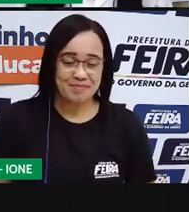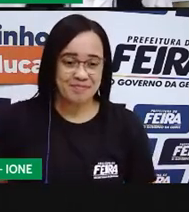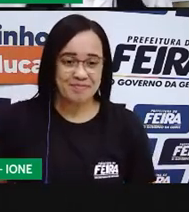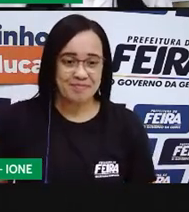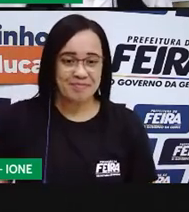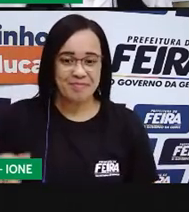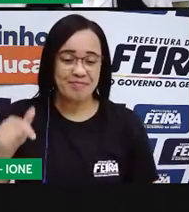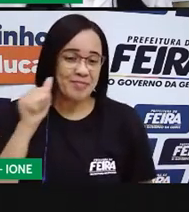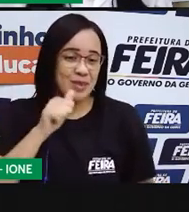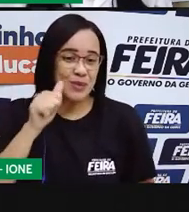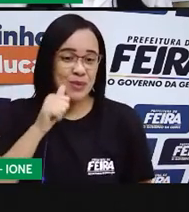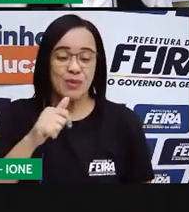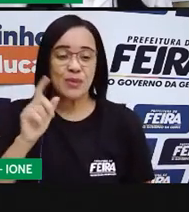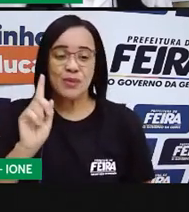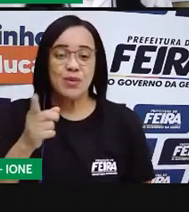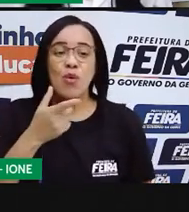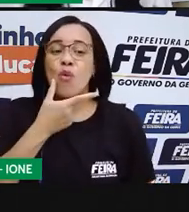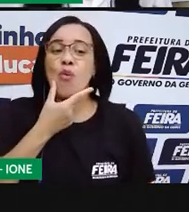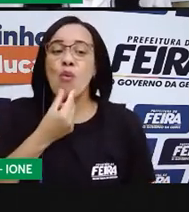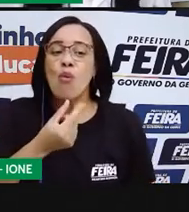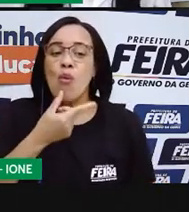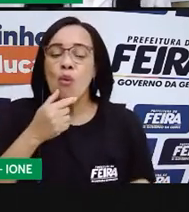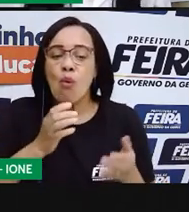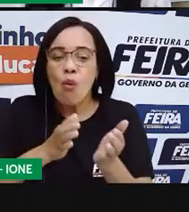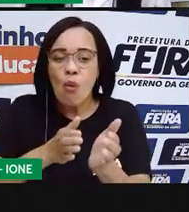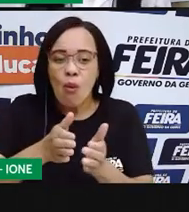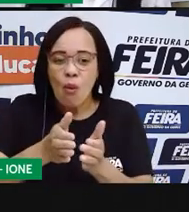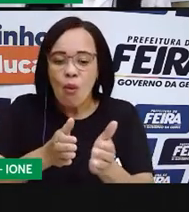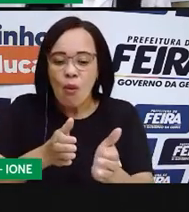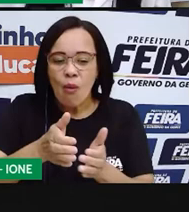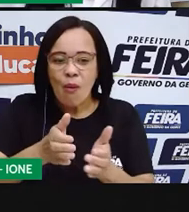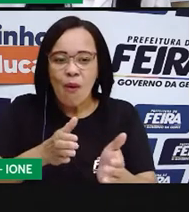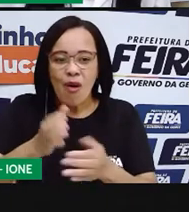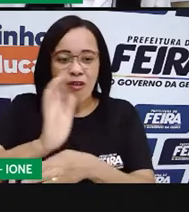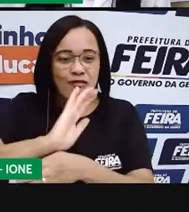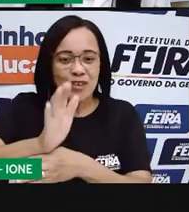Olha o Aladim, personagem de cabelos pretos.